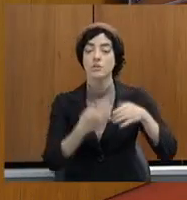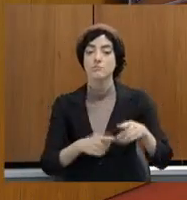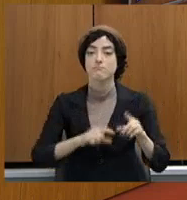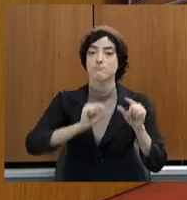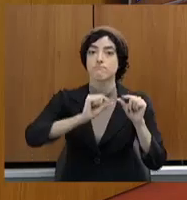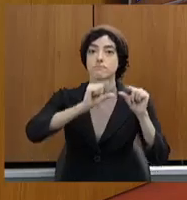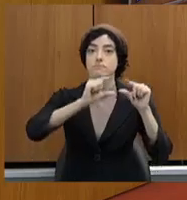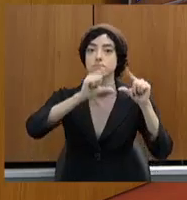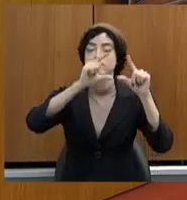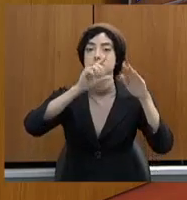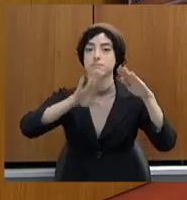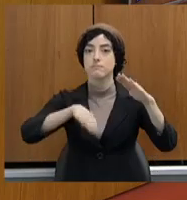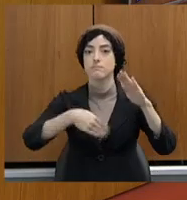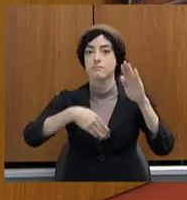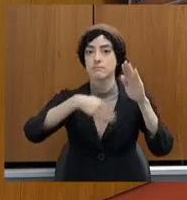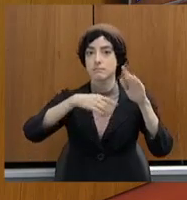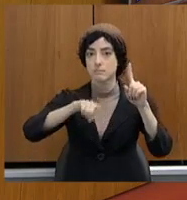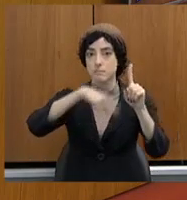realmente